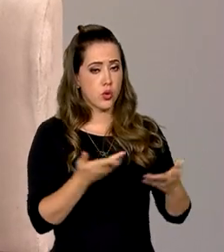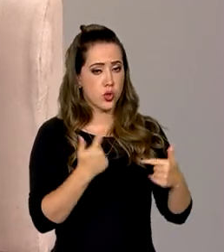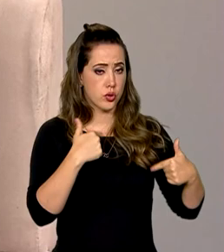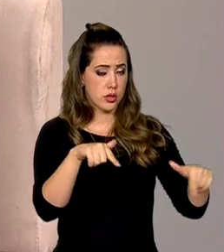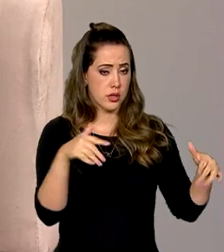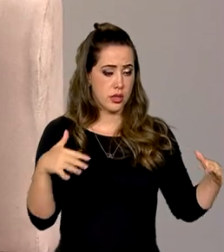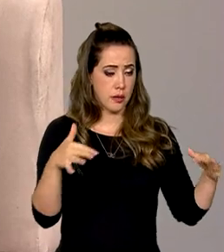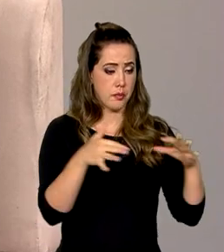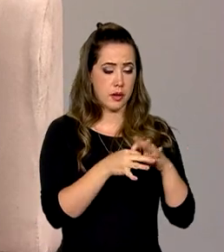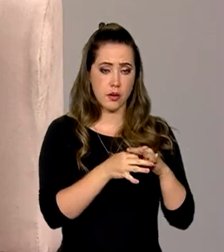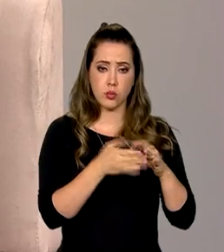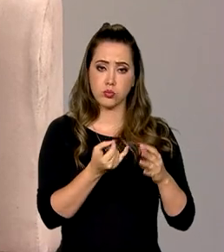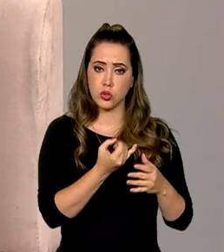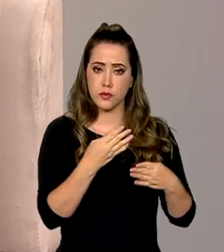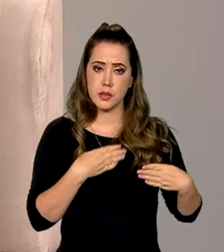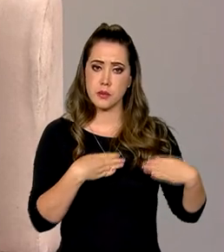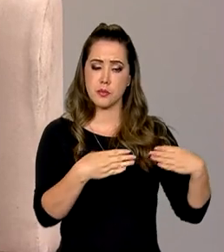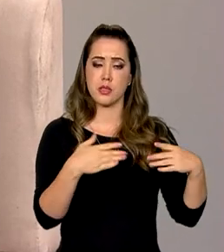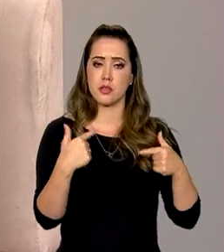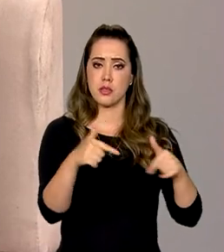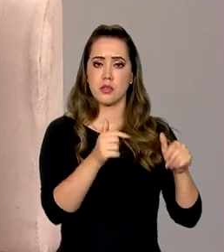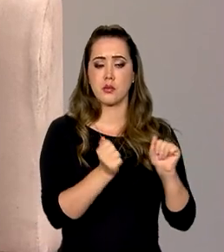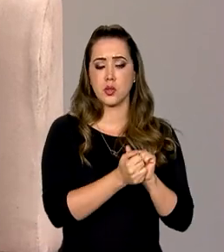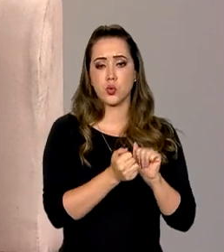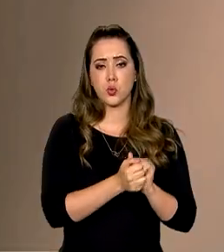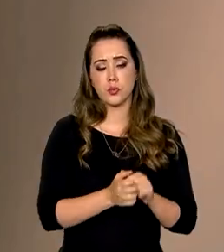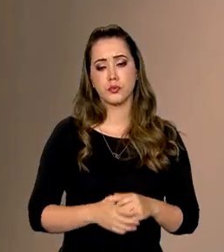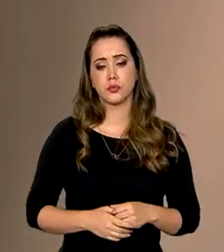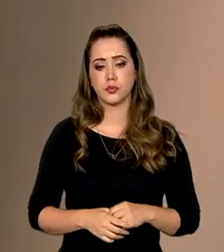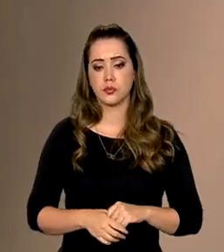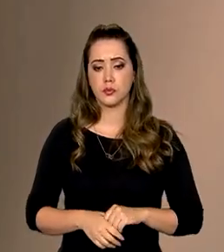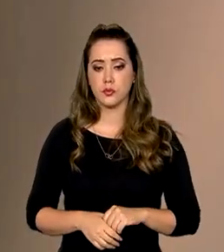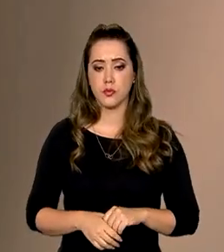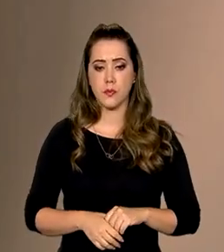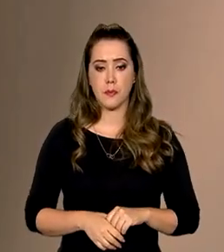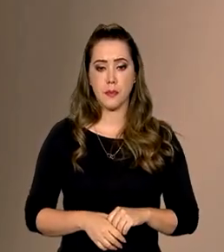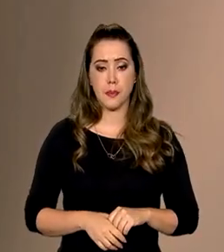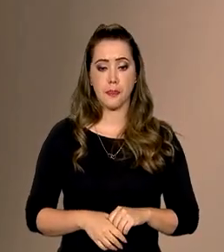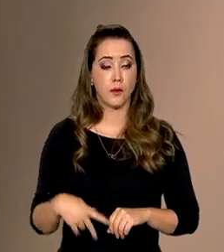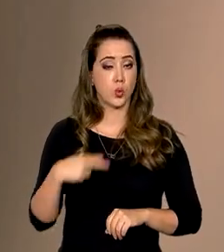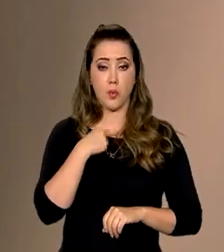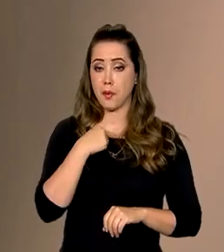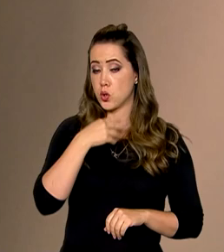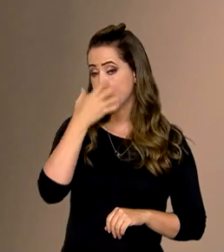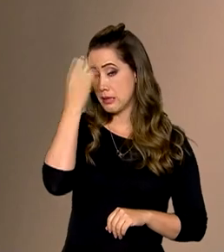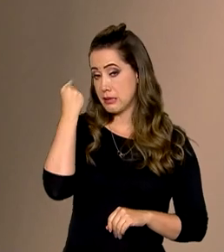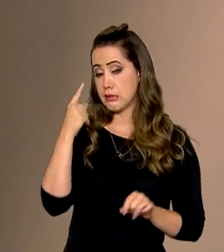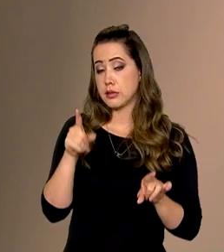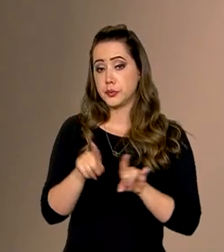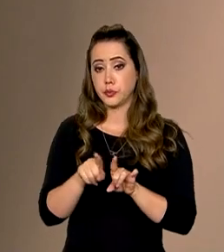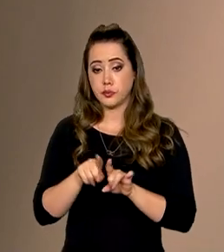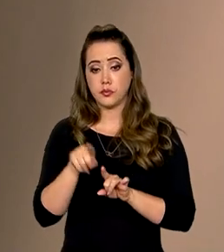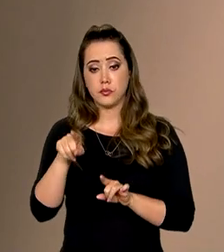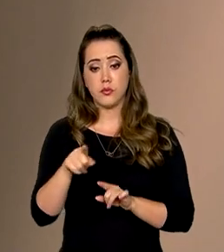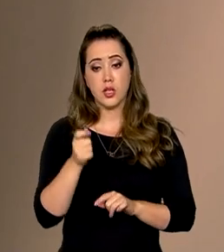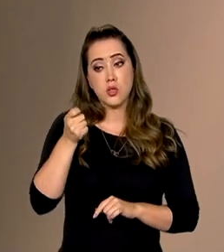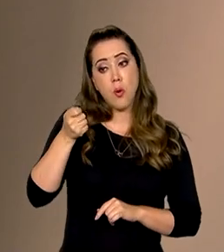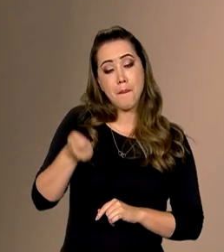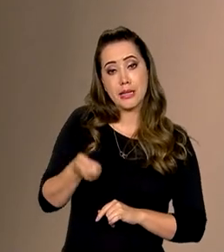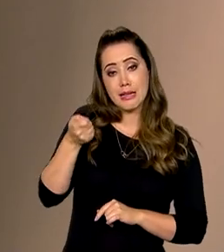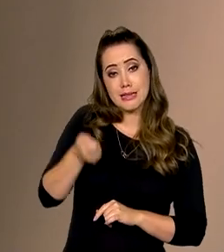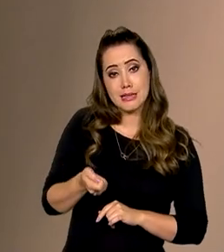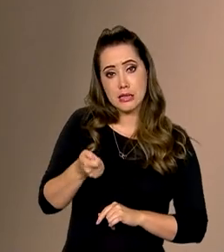interministerial, inclusive, não é? Isso. Sem esquecer, Roberto, que essa é uma obrigação